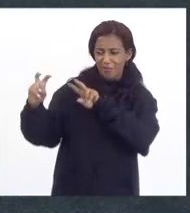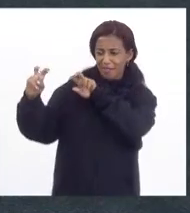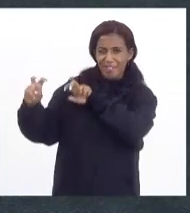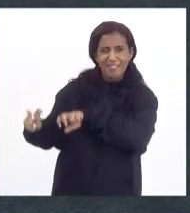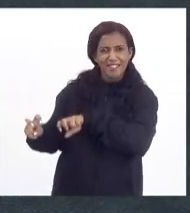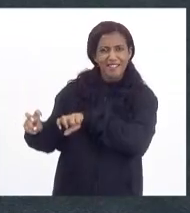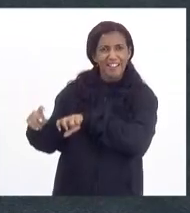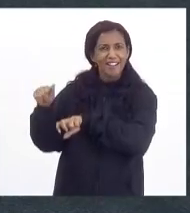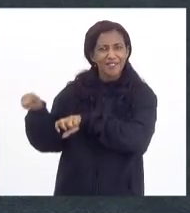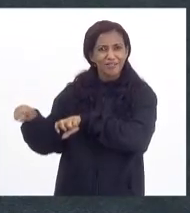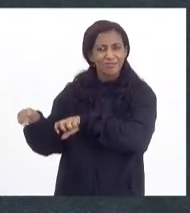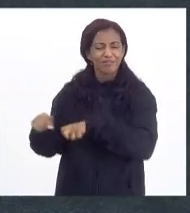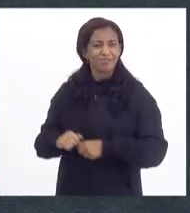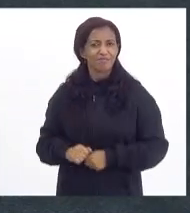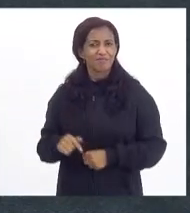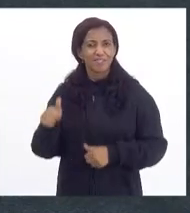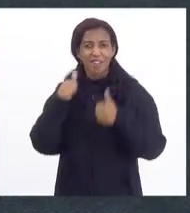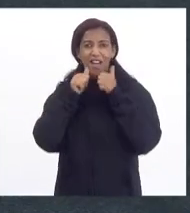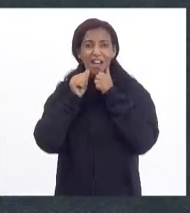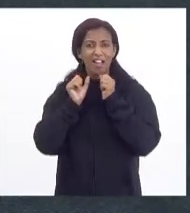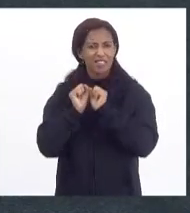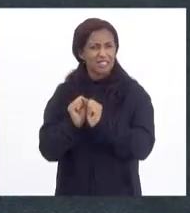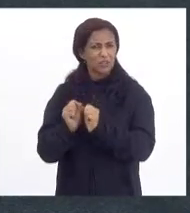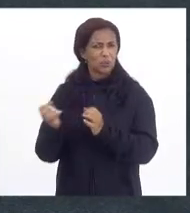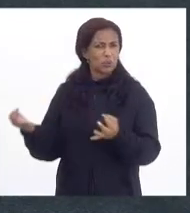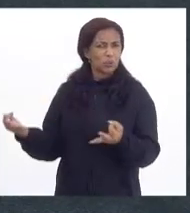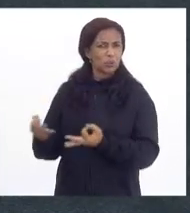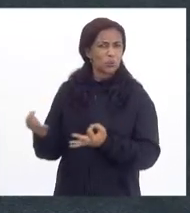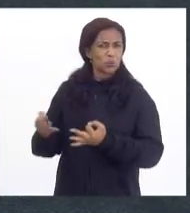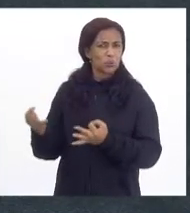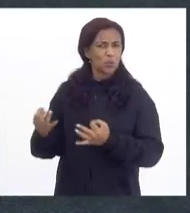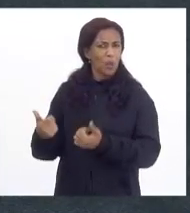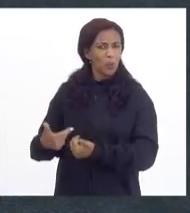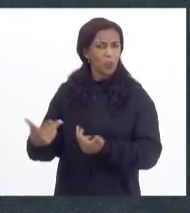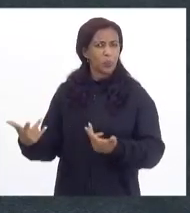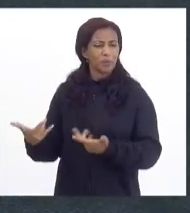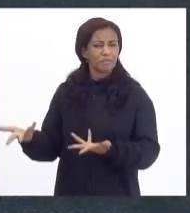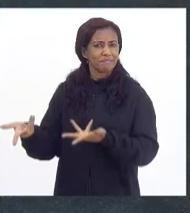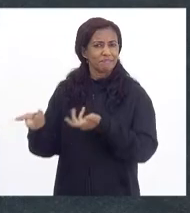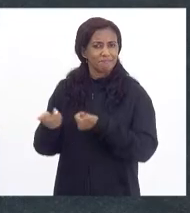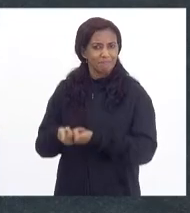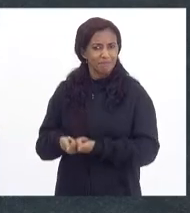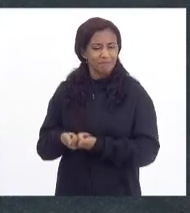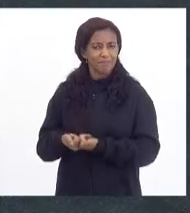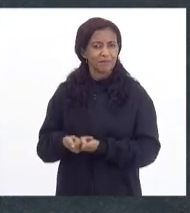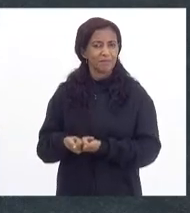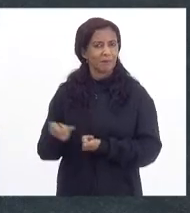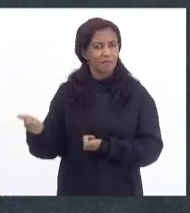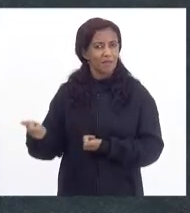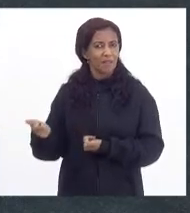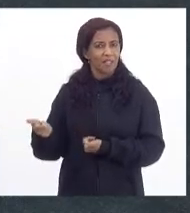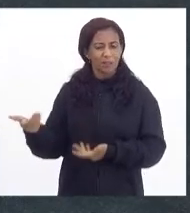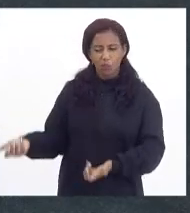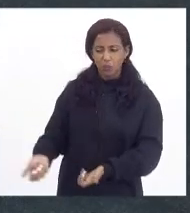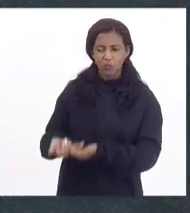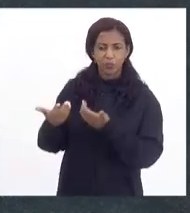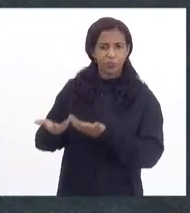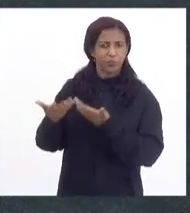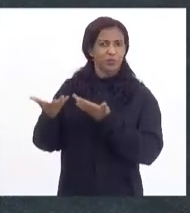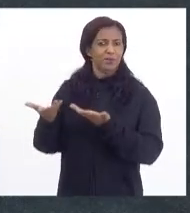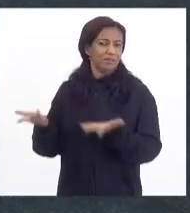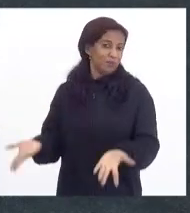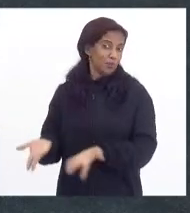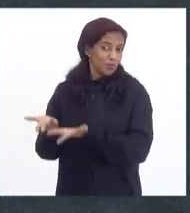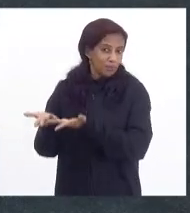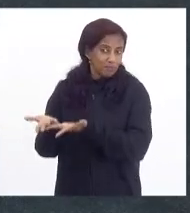direita, que são assessores de excelente qualidade e bastante produtivos. Então, quanto isso,